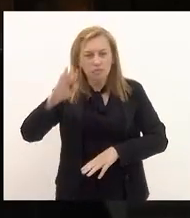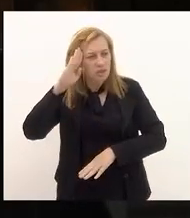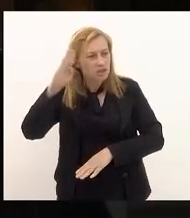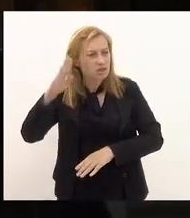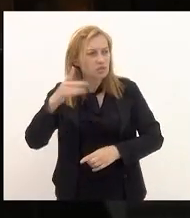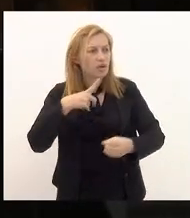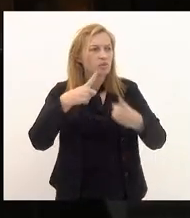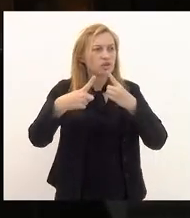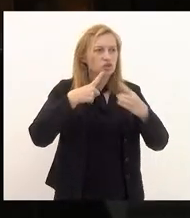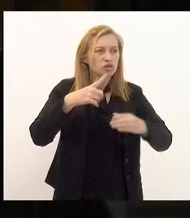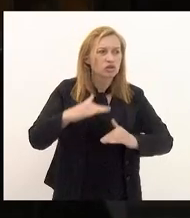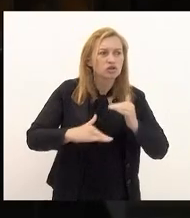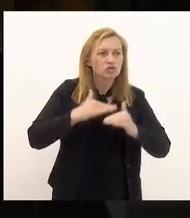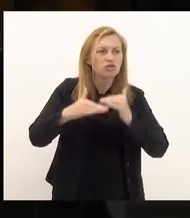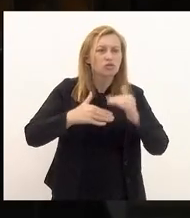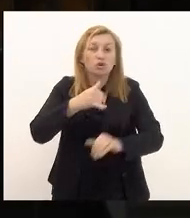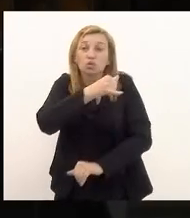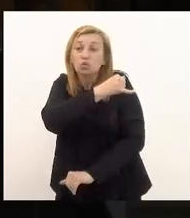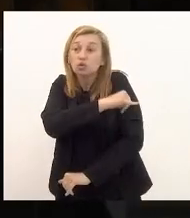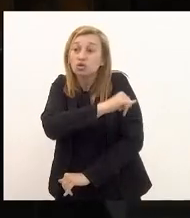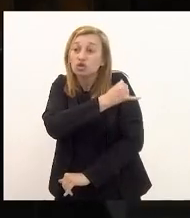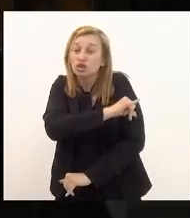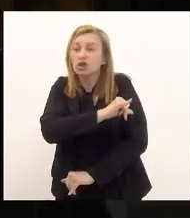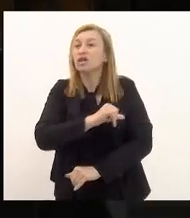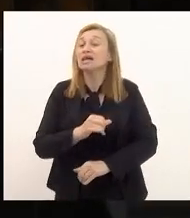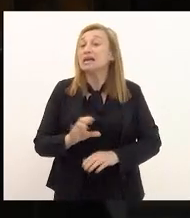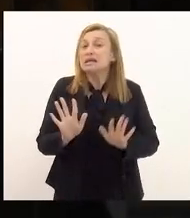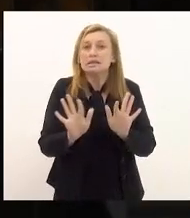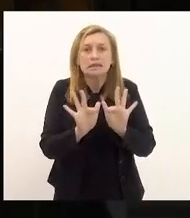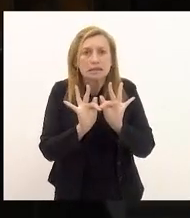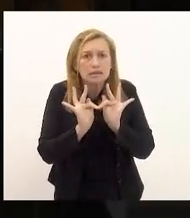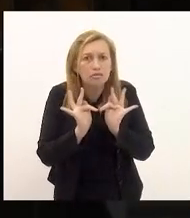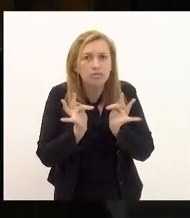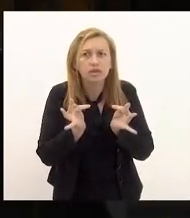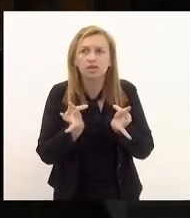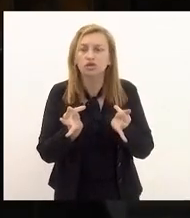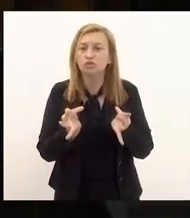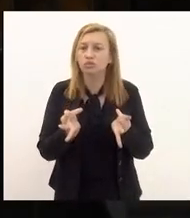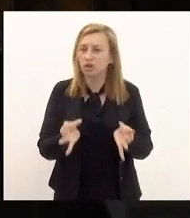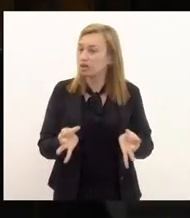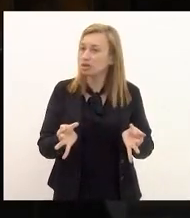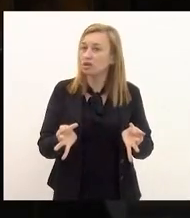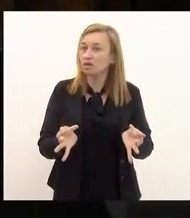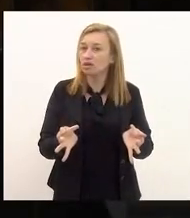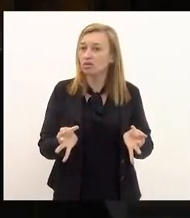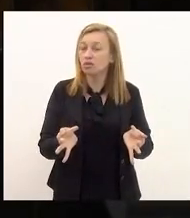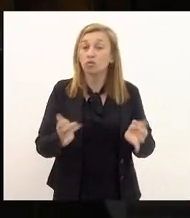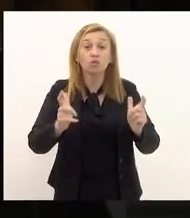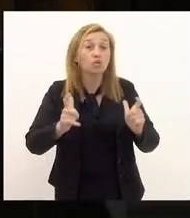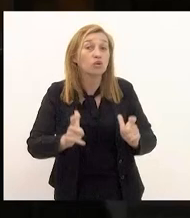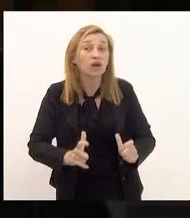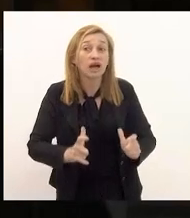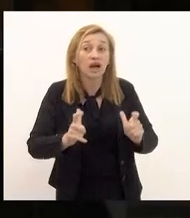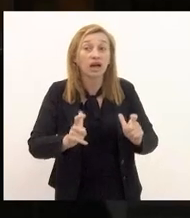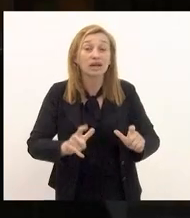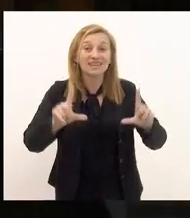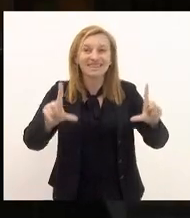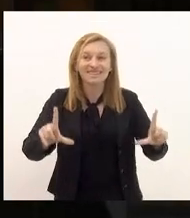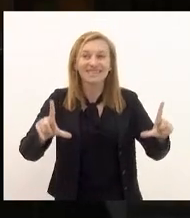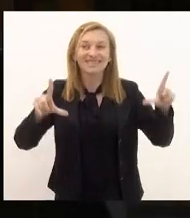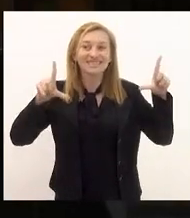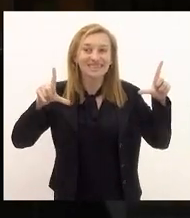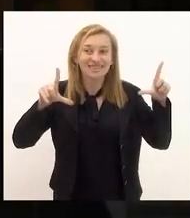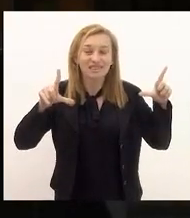discussão do desenvolvimento do Rio de Janeiro simplesmente como um local de palanque